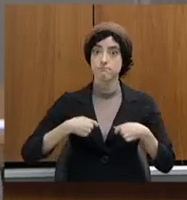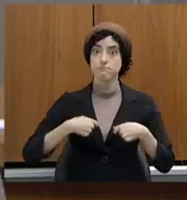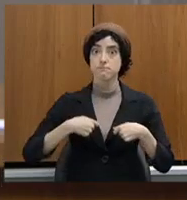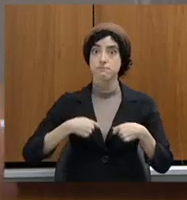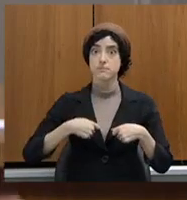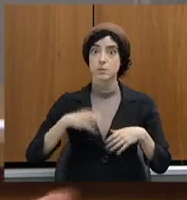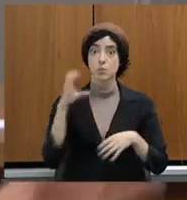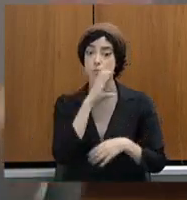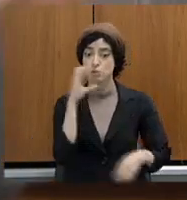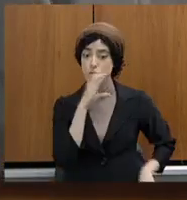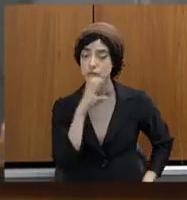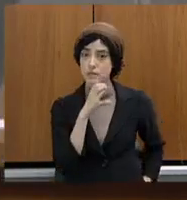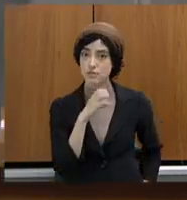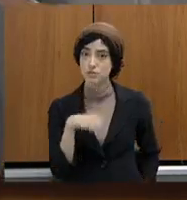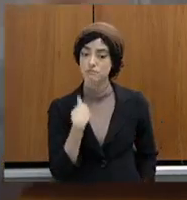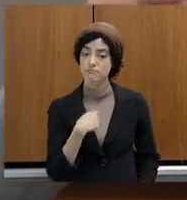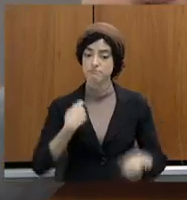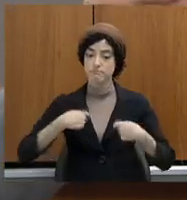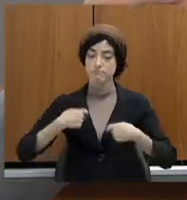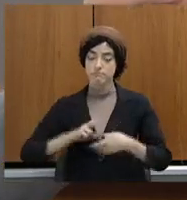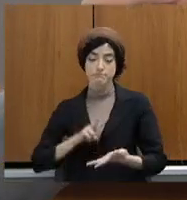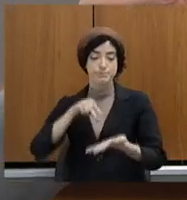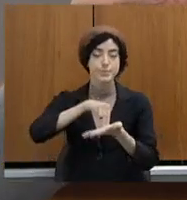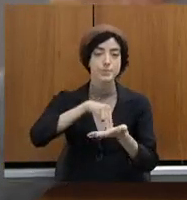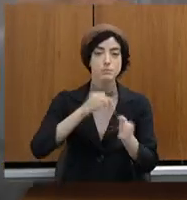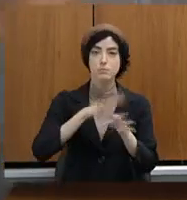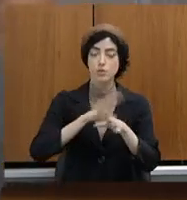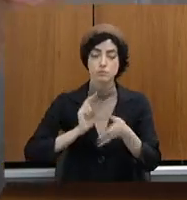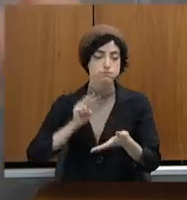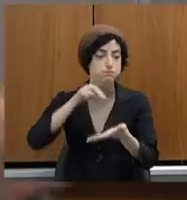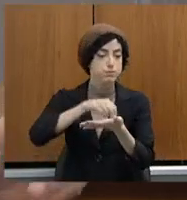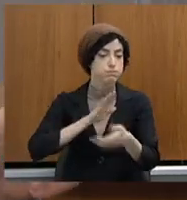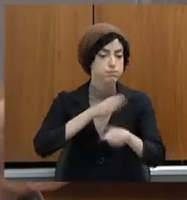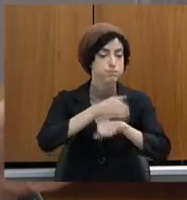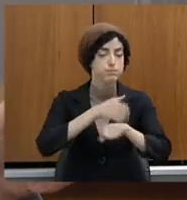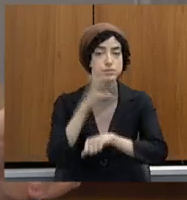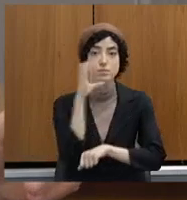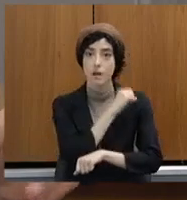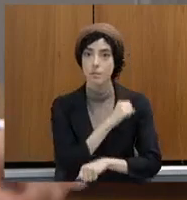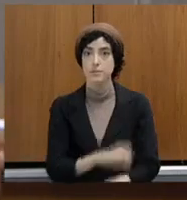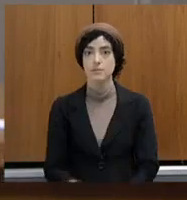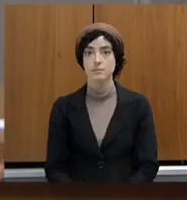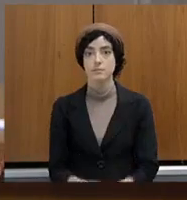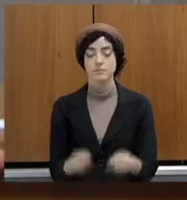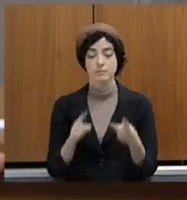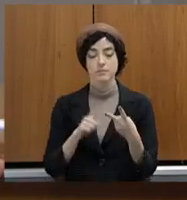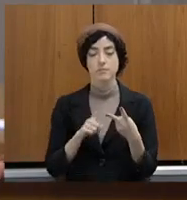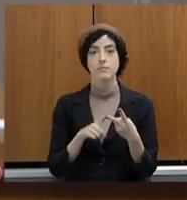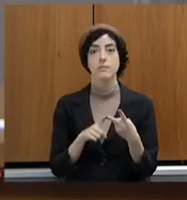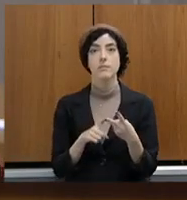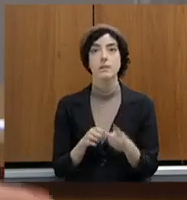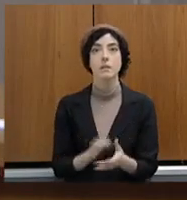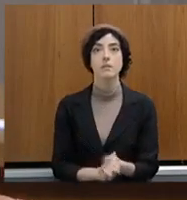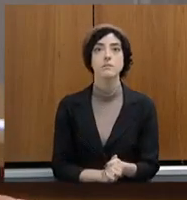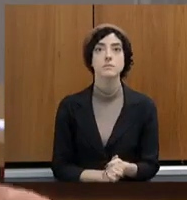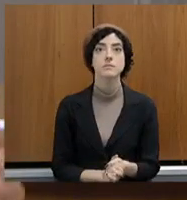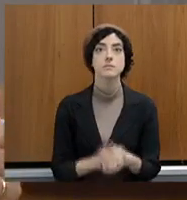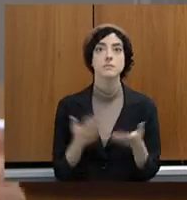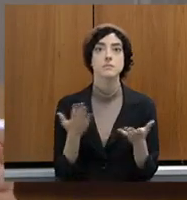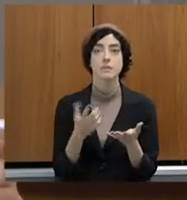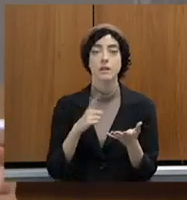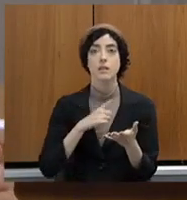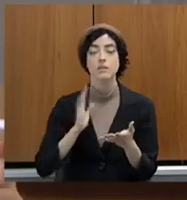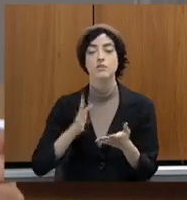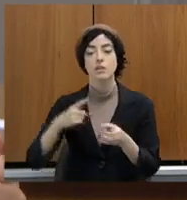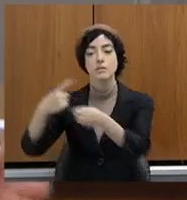Rodrigues, o seguinte, nós temos hoje quatro comarcas com o plantão digital lá. Itaúna, Carmo do Rio Claro,